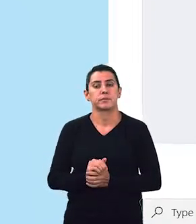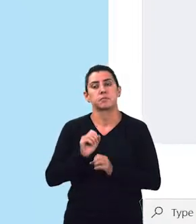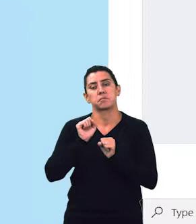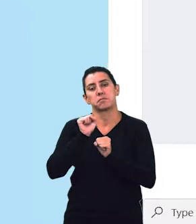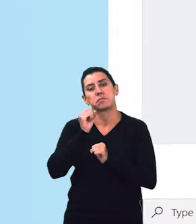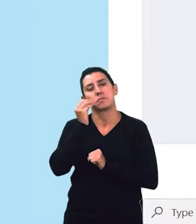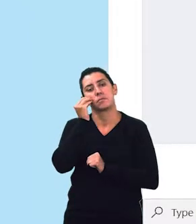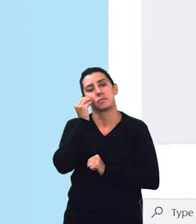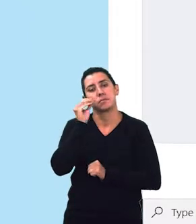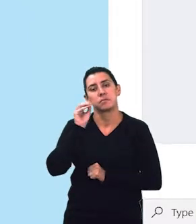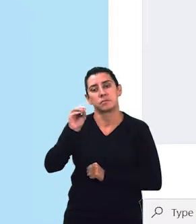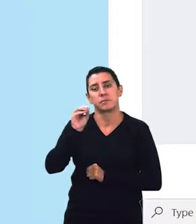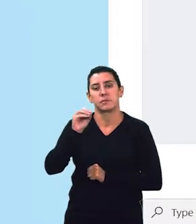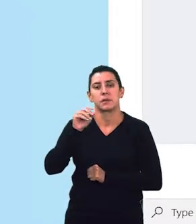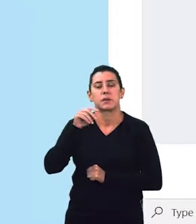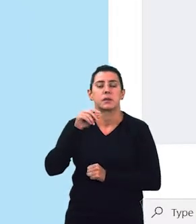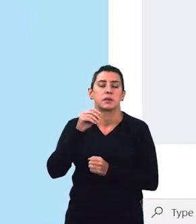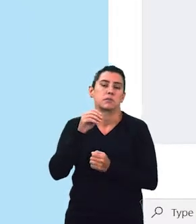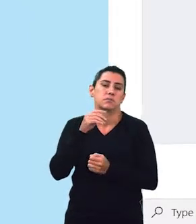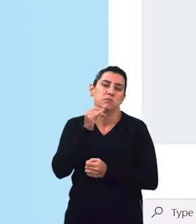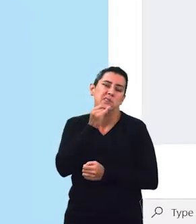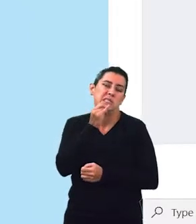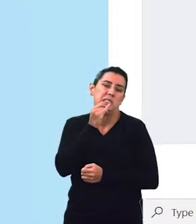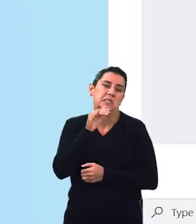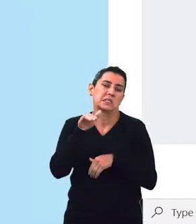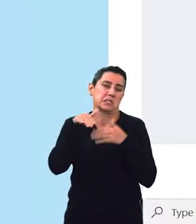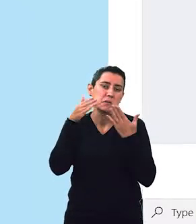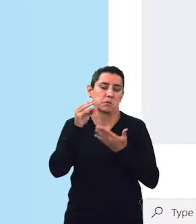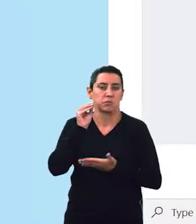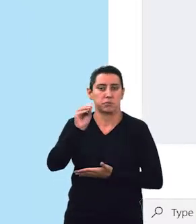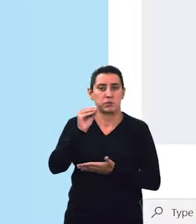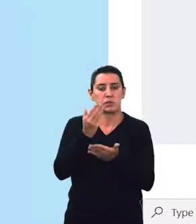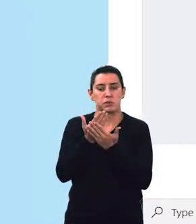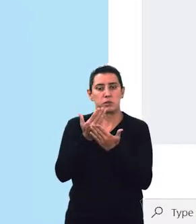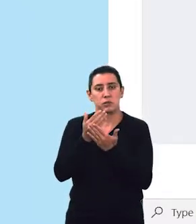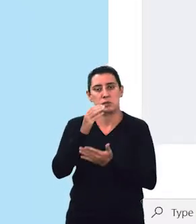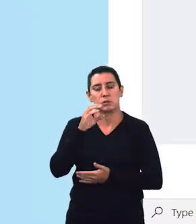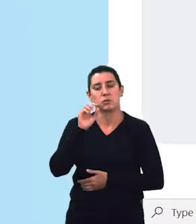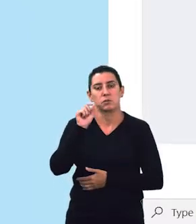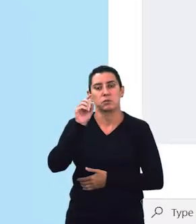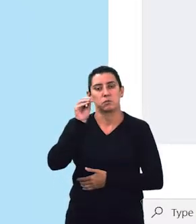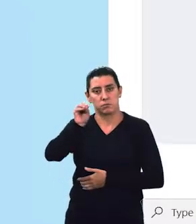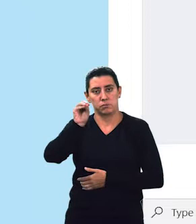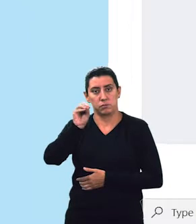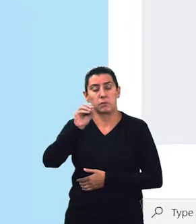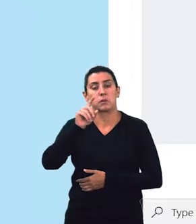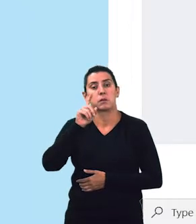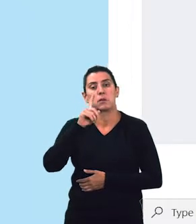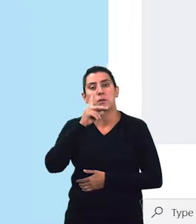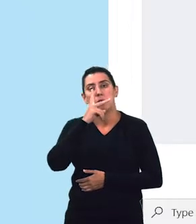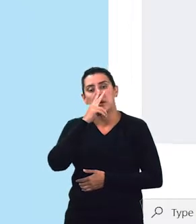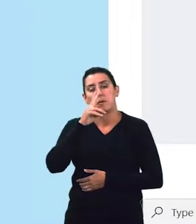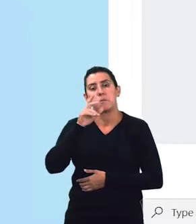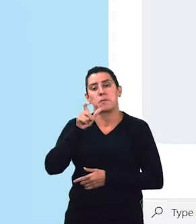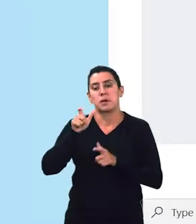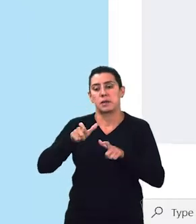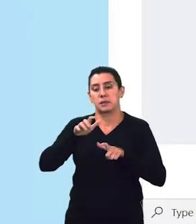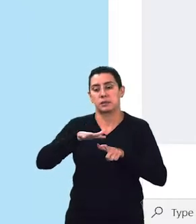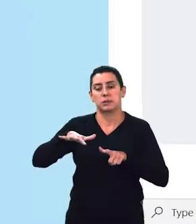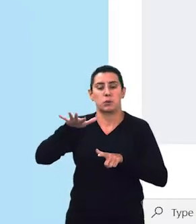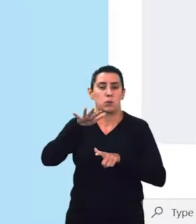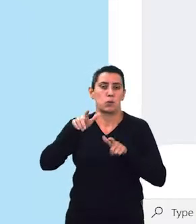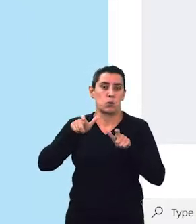CPU, estudo, por exemplo, colocaram uma descrição aqui. Lembrando que, para essa região, as máquinas são pagas